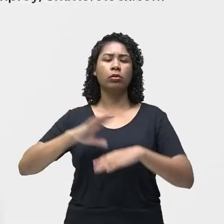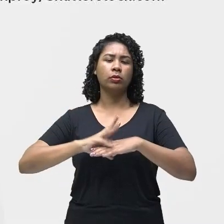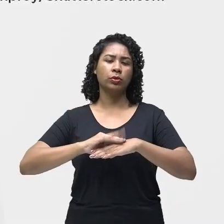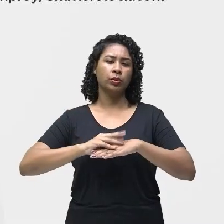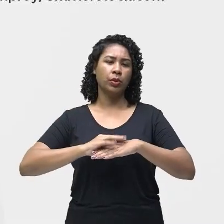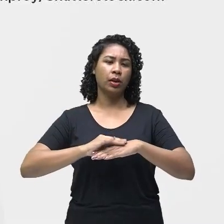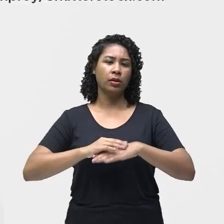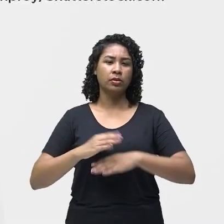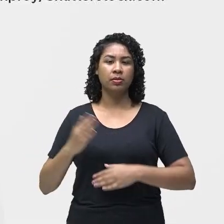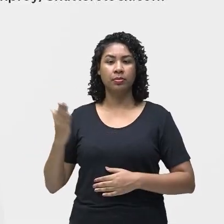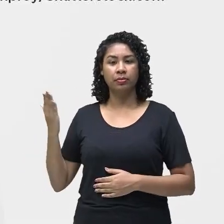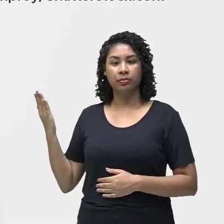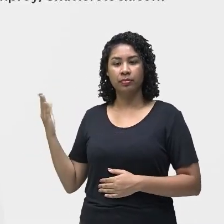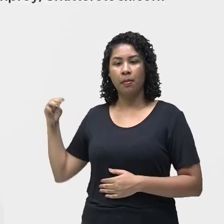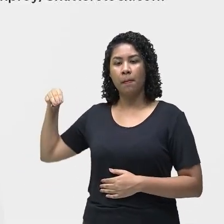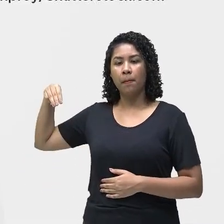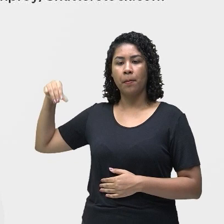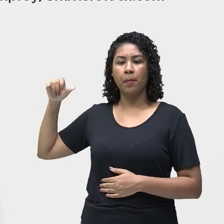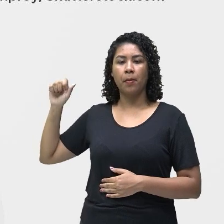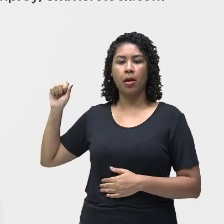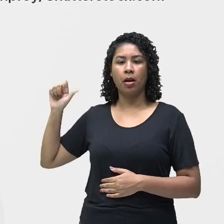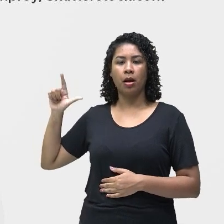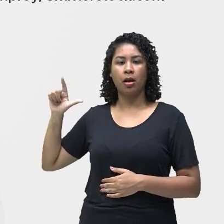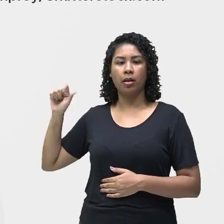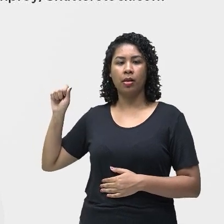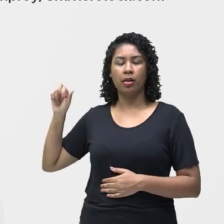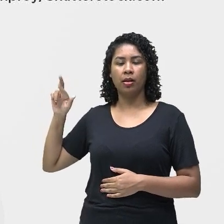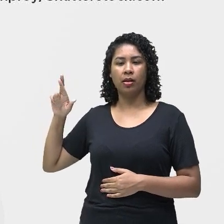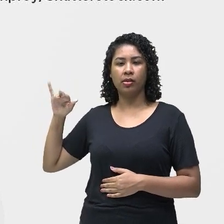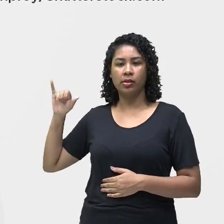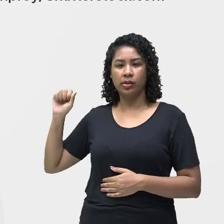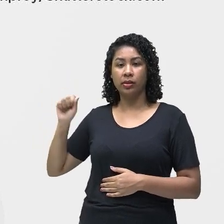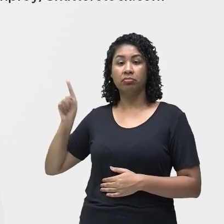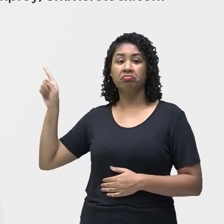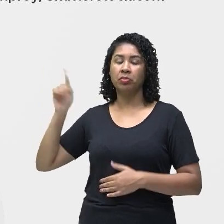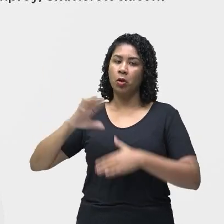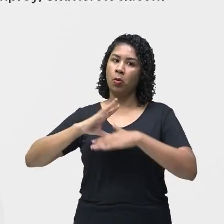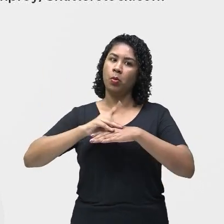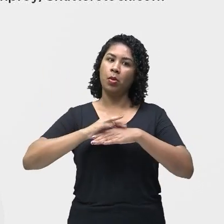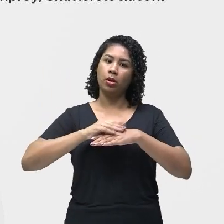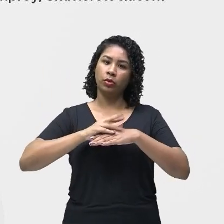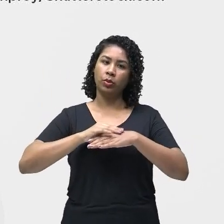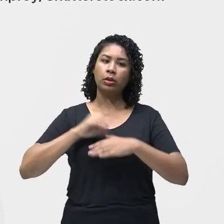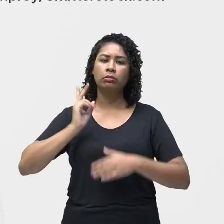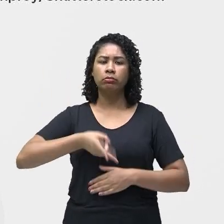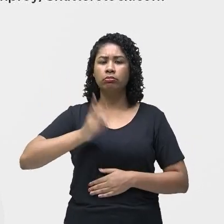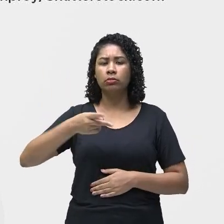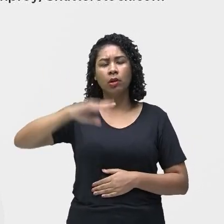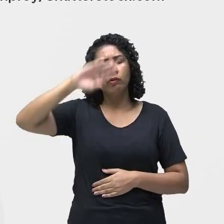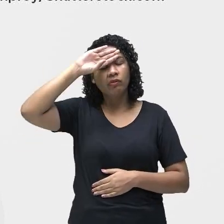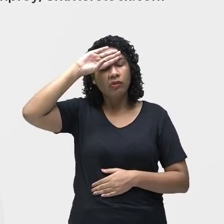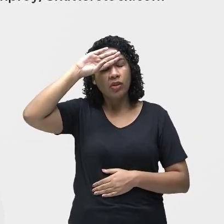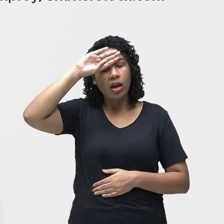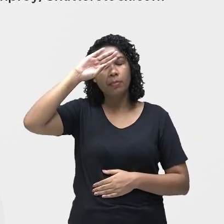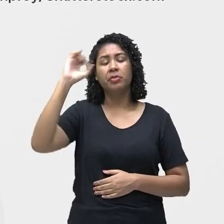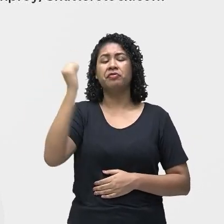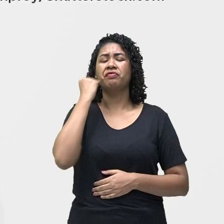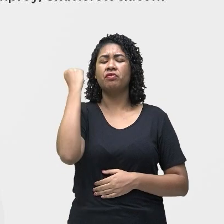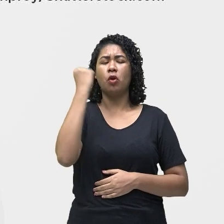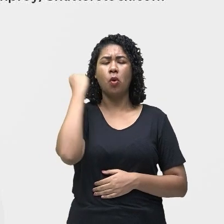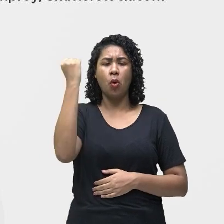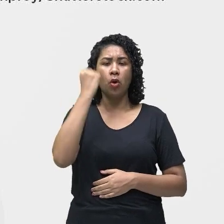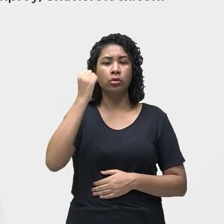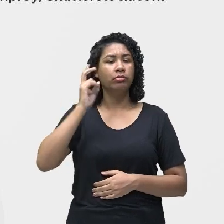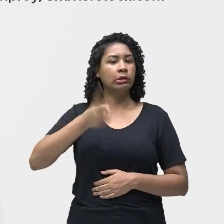vocês, que é a malária. É uma doença infecciosa, febril, aguda, transmitida pela